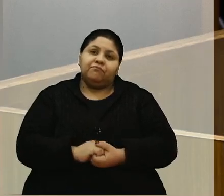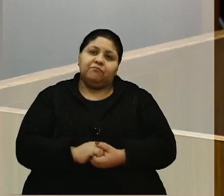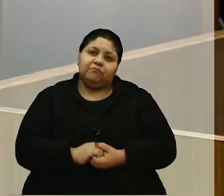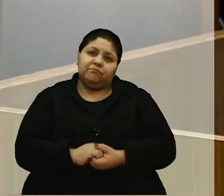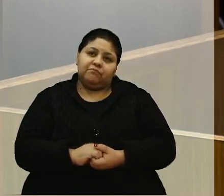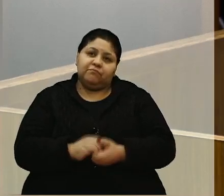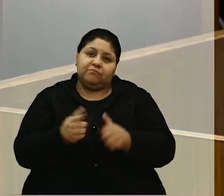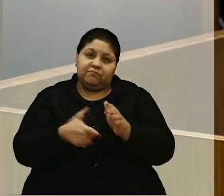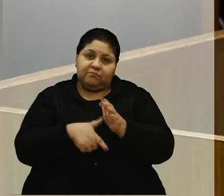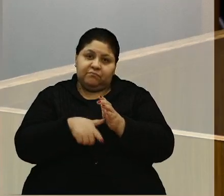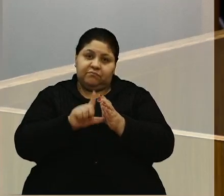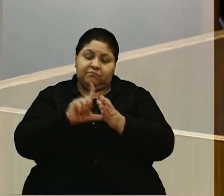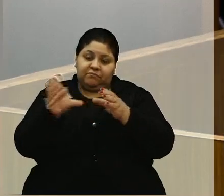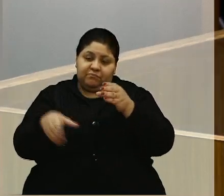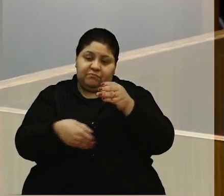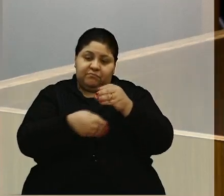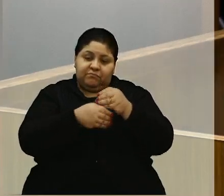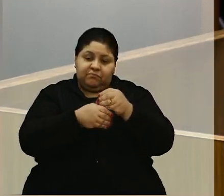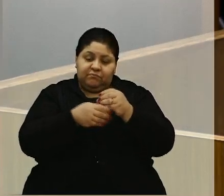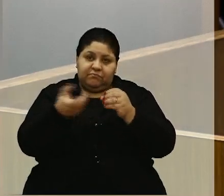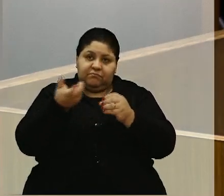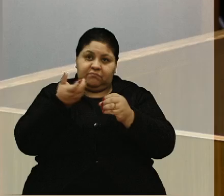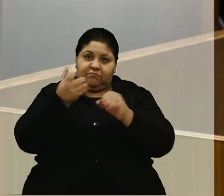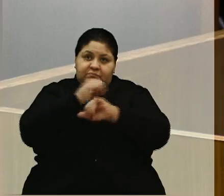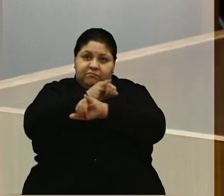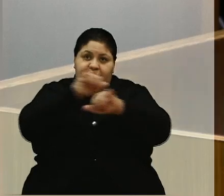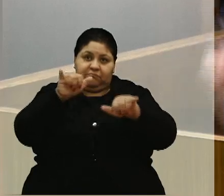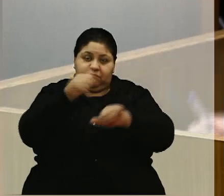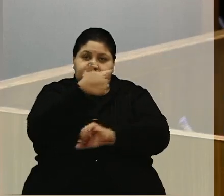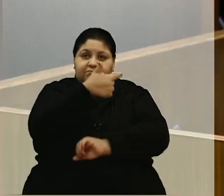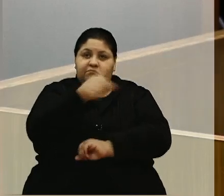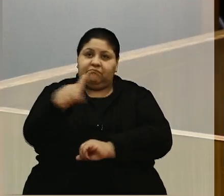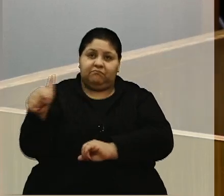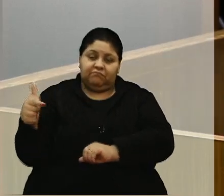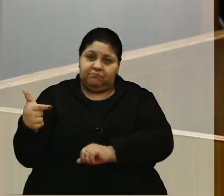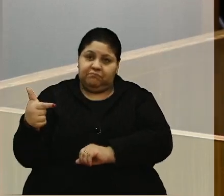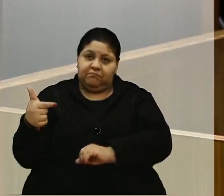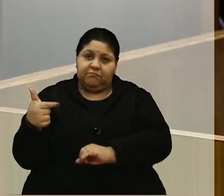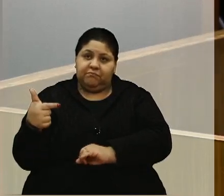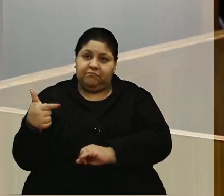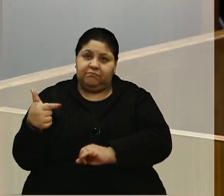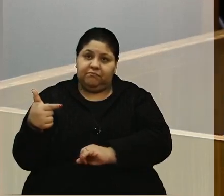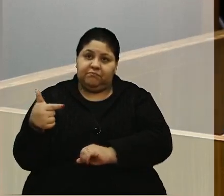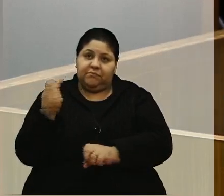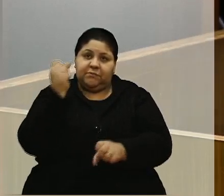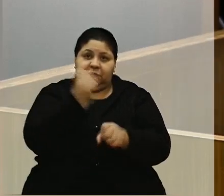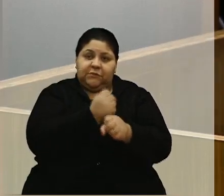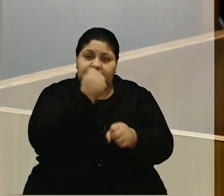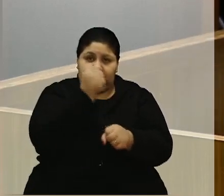antes de passá-los a partes, eu quero falar também de uma outra obra,